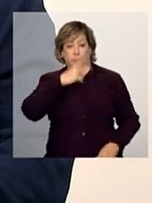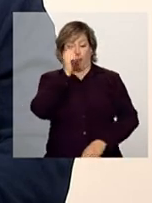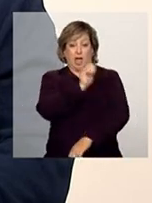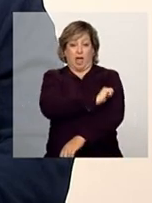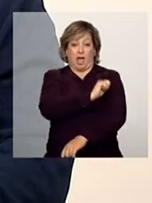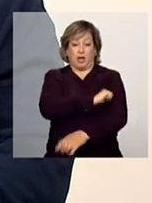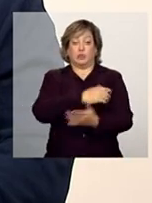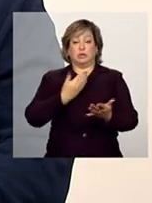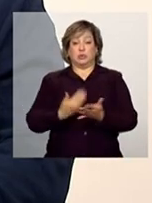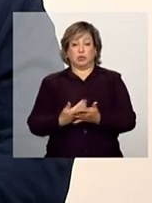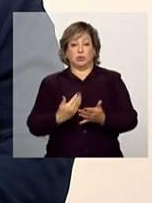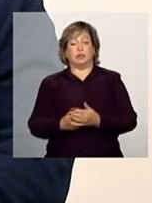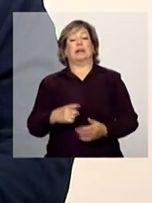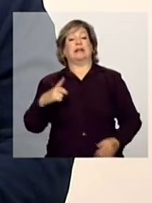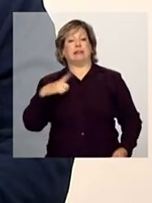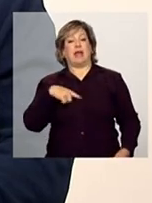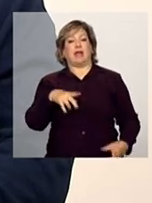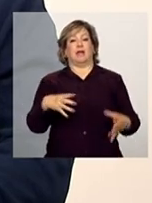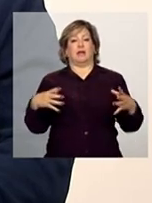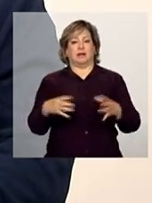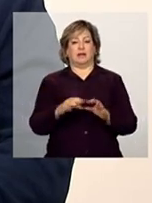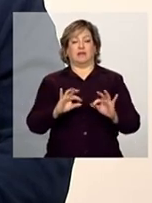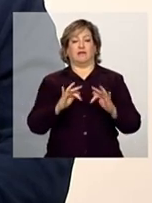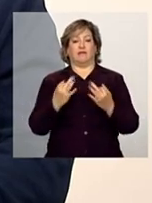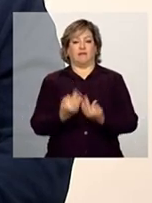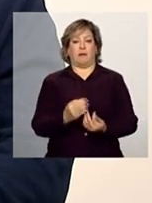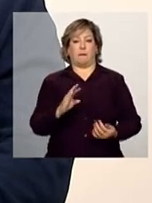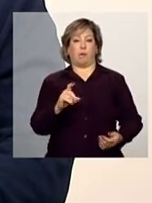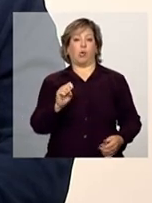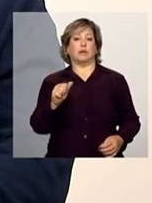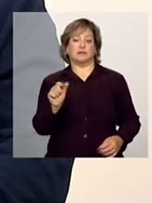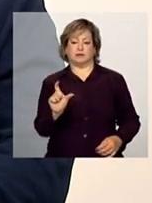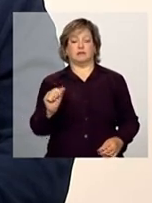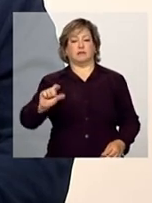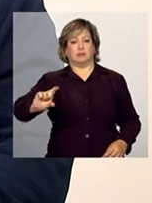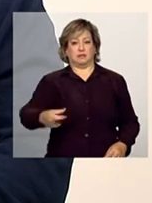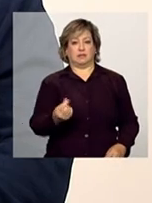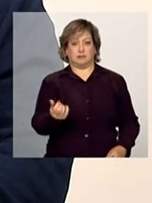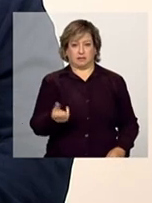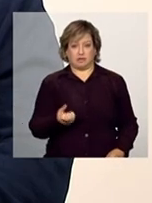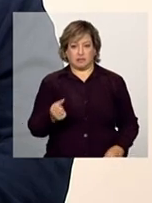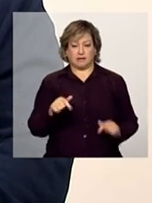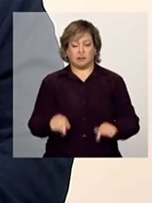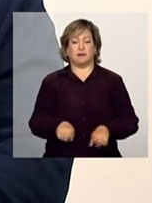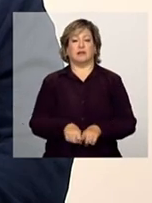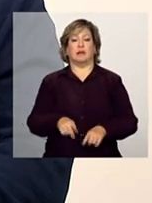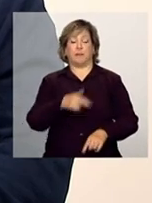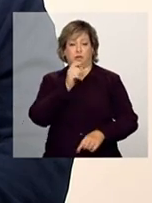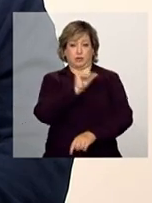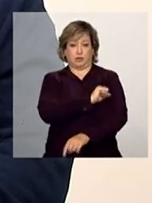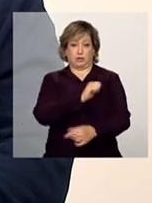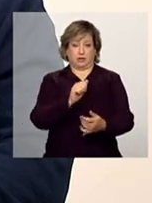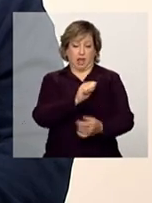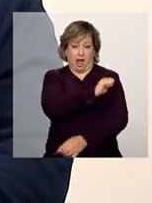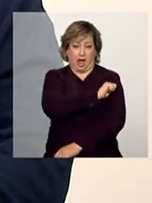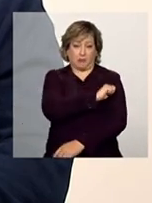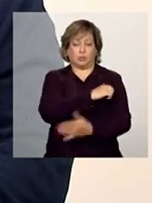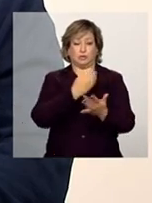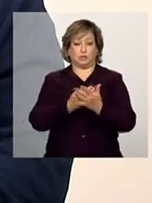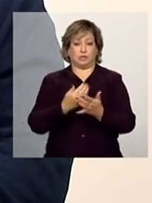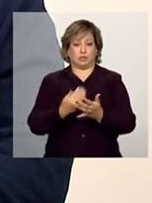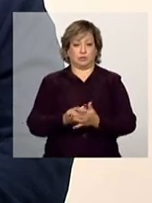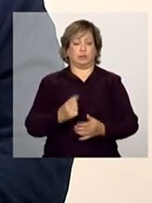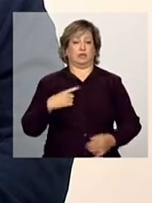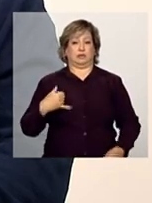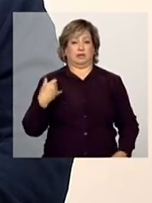participam do programa Bolsa Família para procurar saber se o estudante entre 6 e 17 anos, participante do Bolsa,